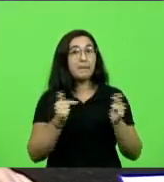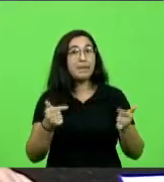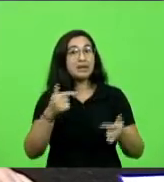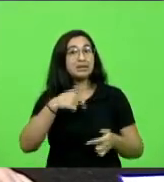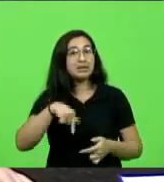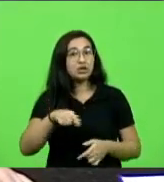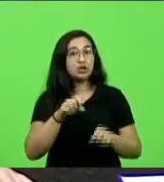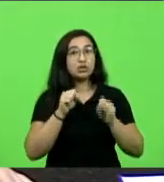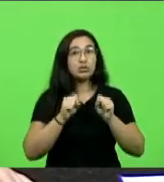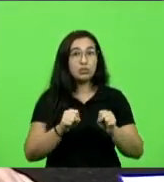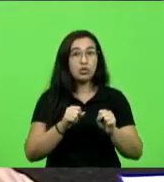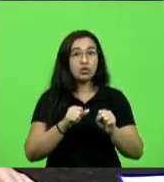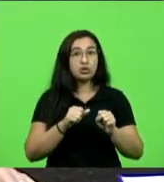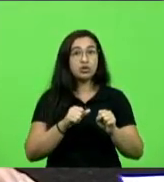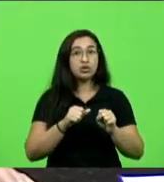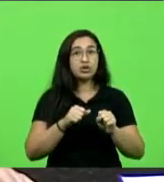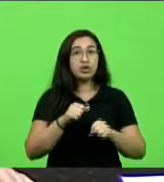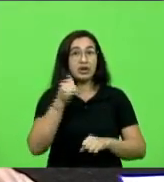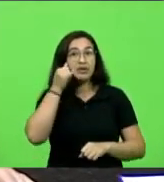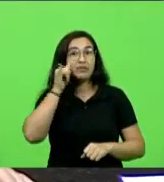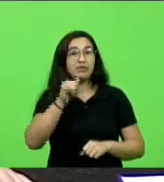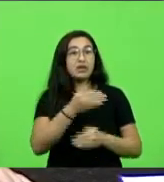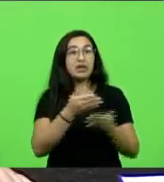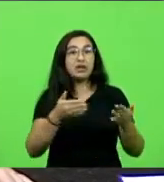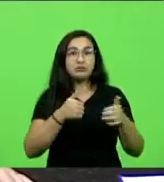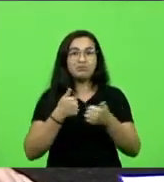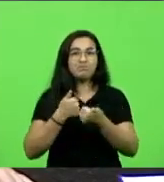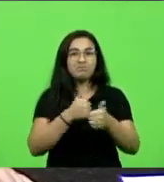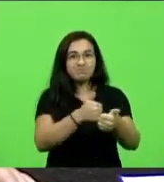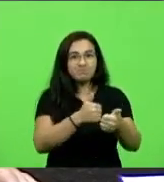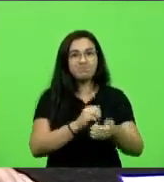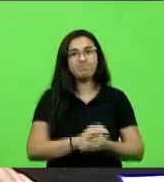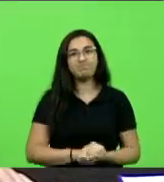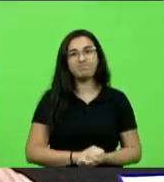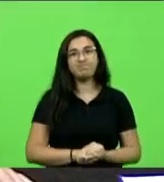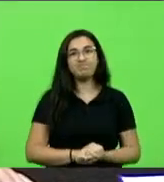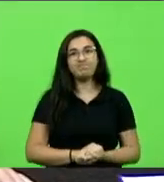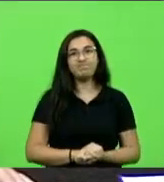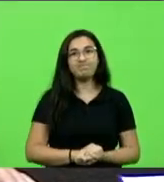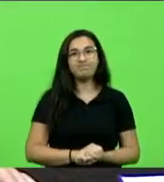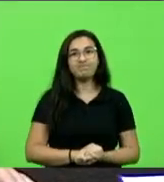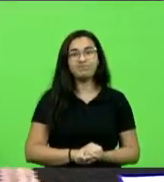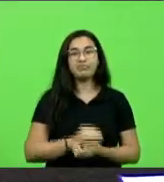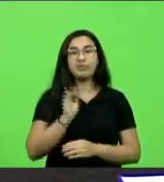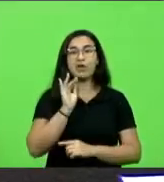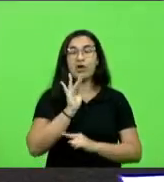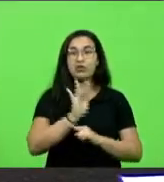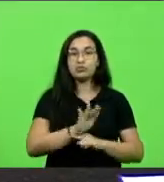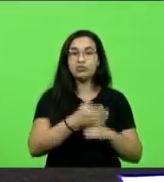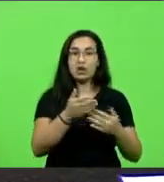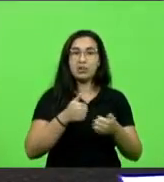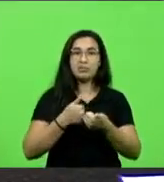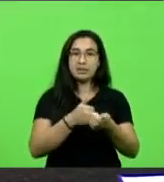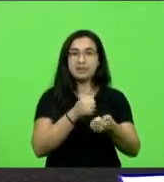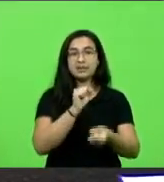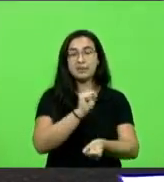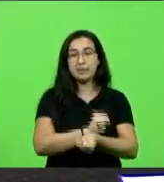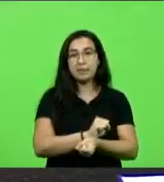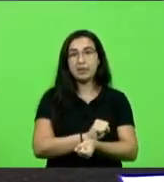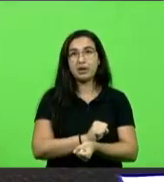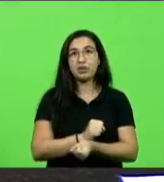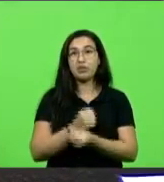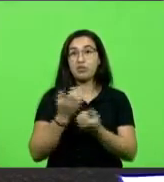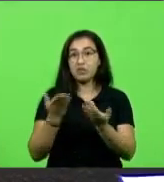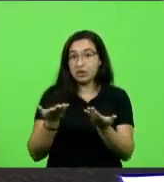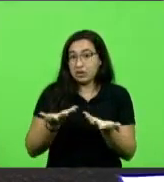não sejam mais perseguidas. Não podemos impedi-las, mas podemos fazer com que elas não sejam mais perseguidas. O senhor não gosta de